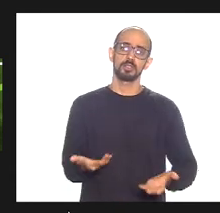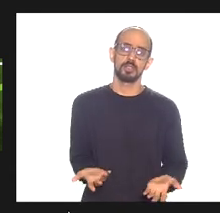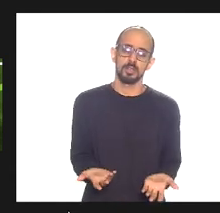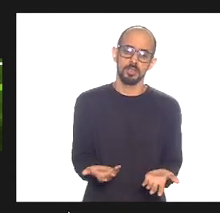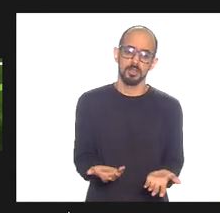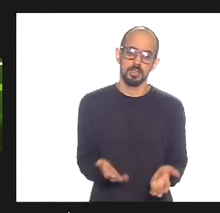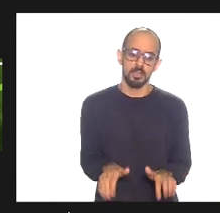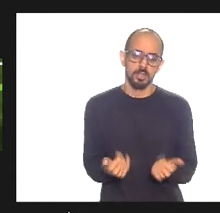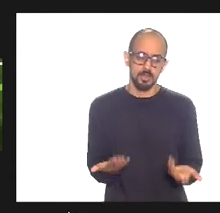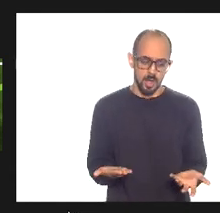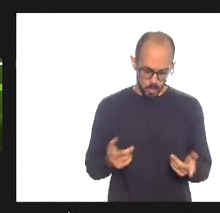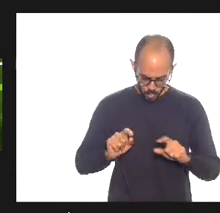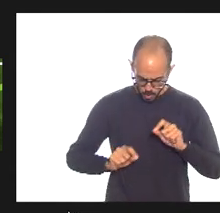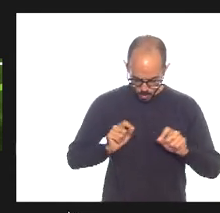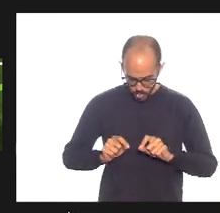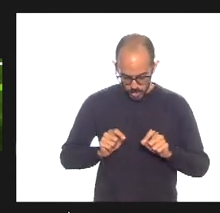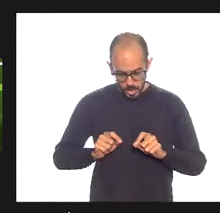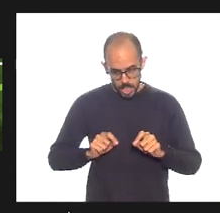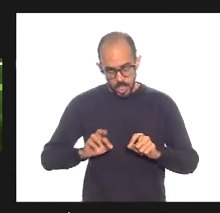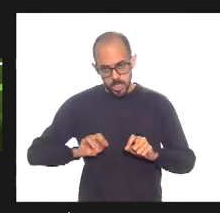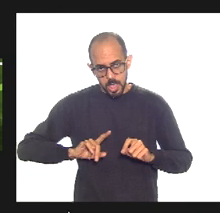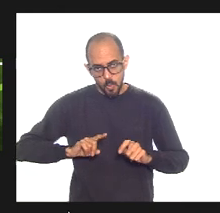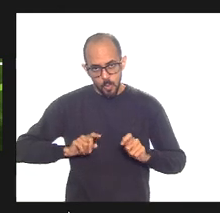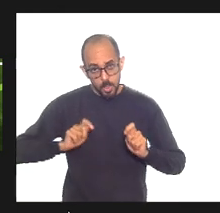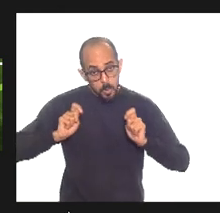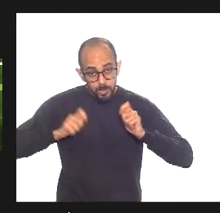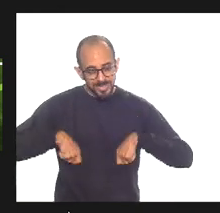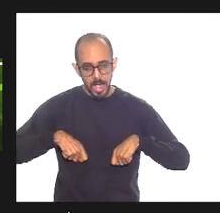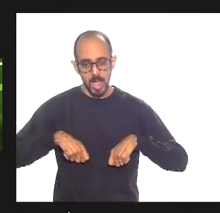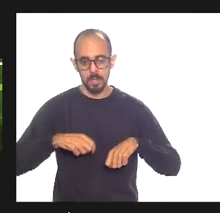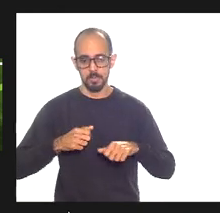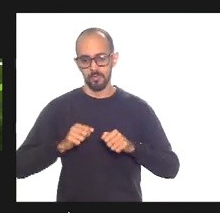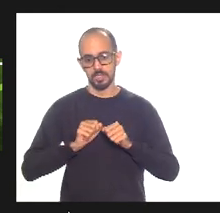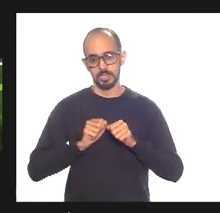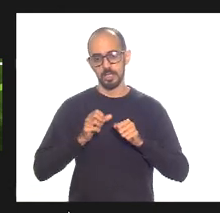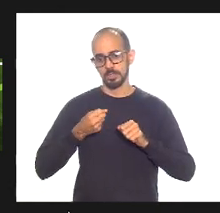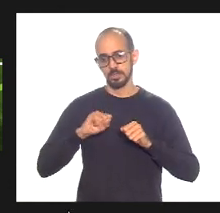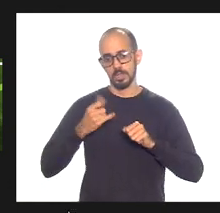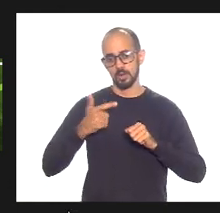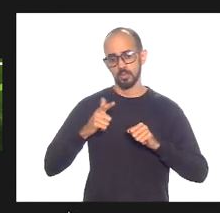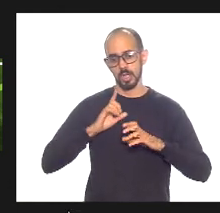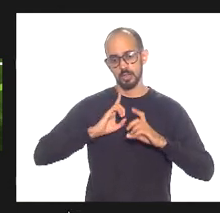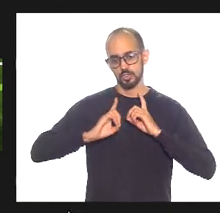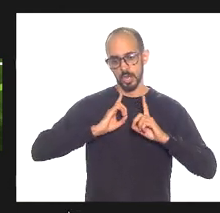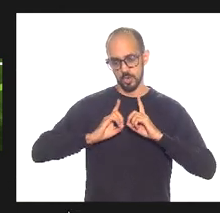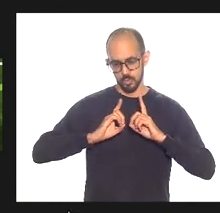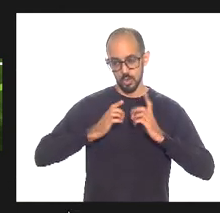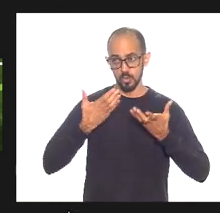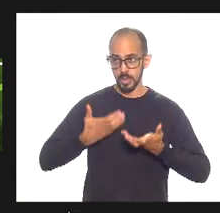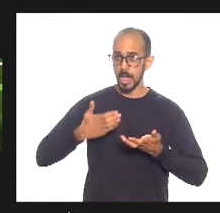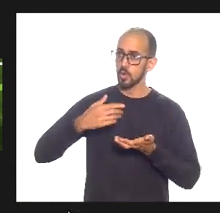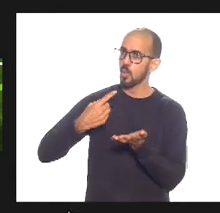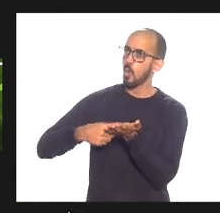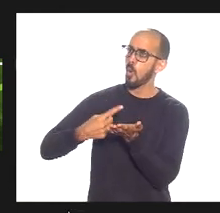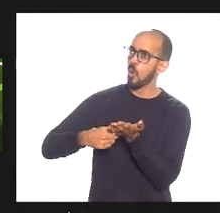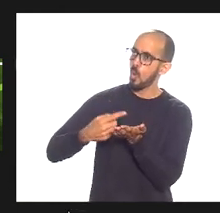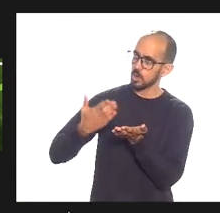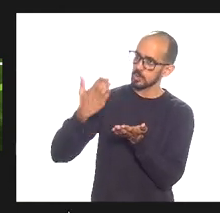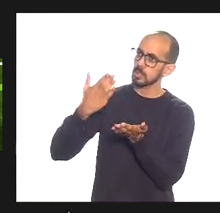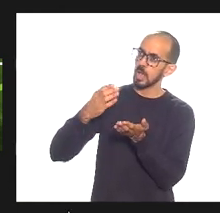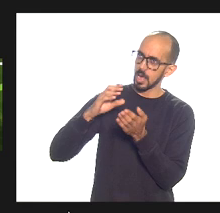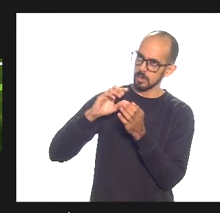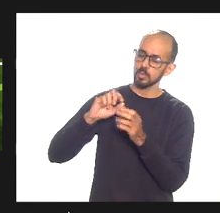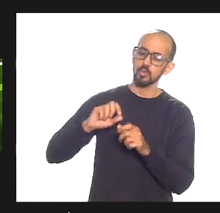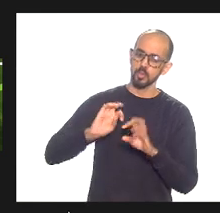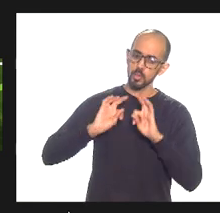então e não seria possível fazê-la se não houvesse o diálogo eu quero concordar primeiro com a fala de todos